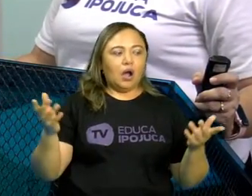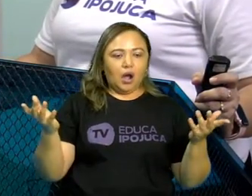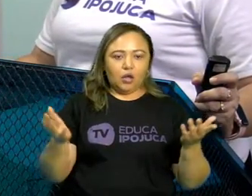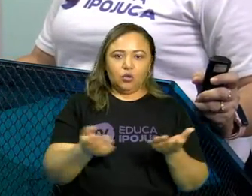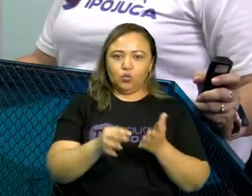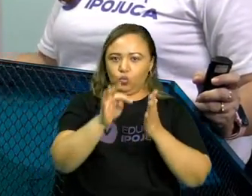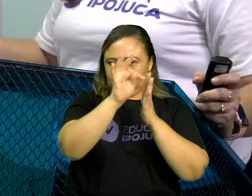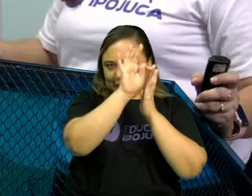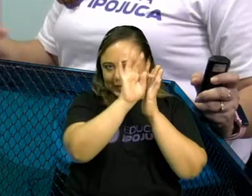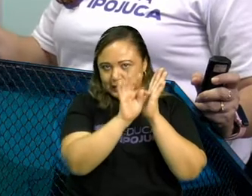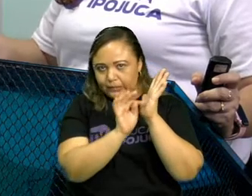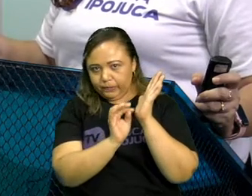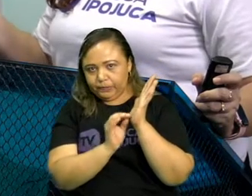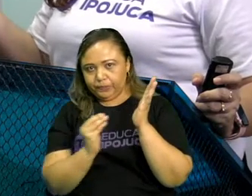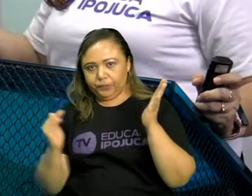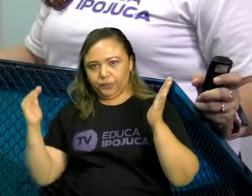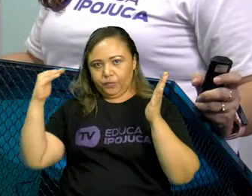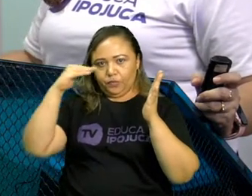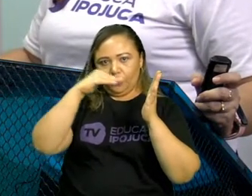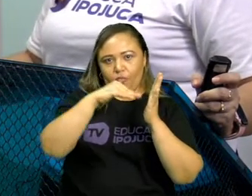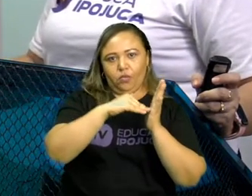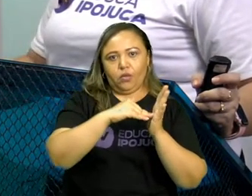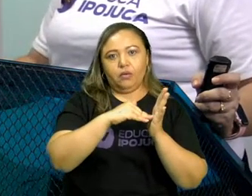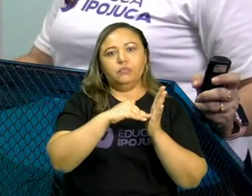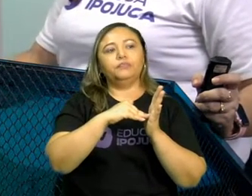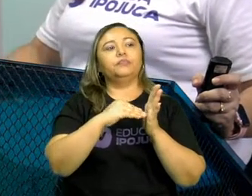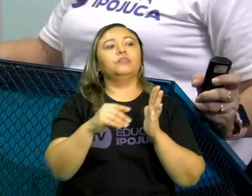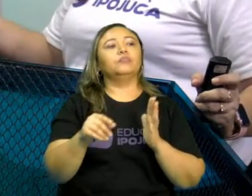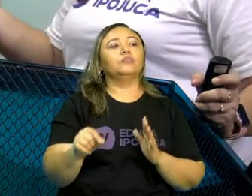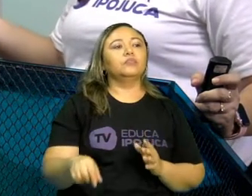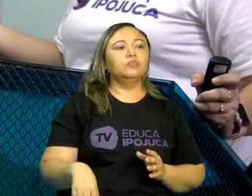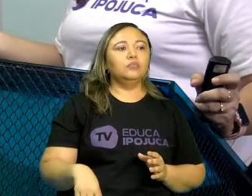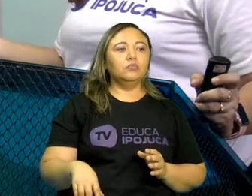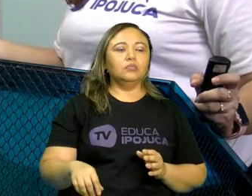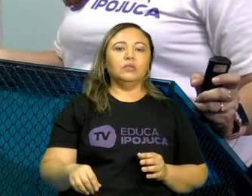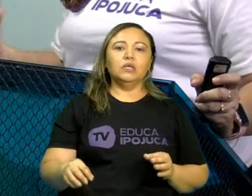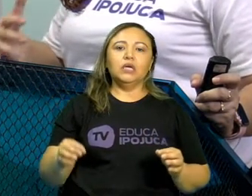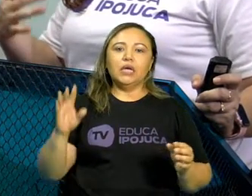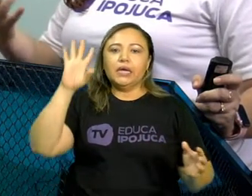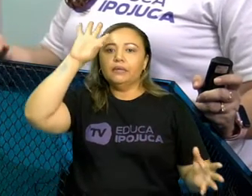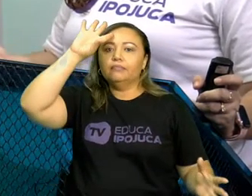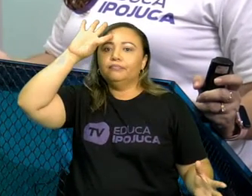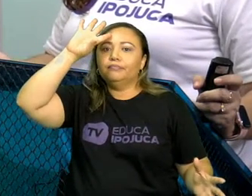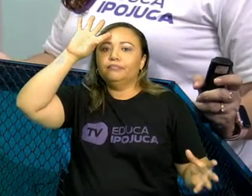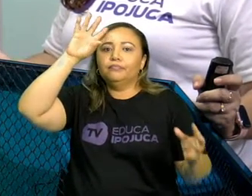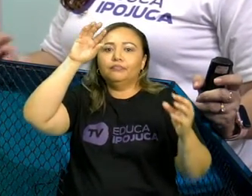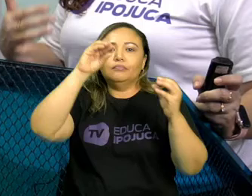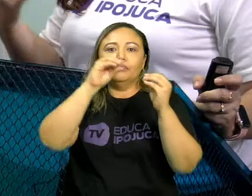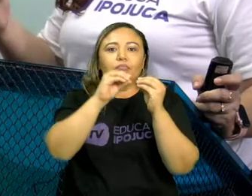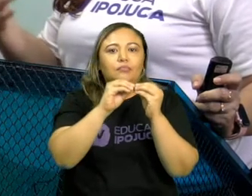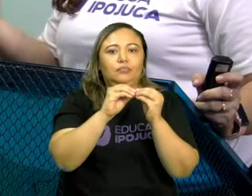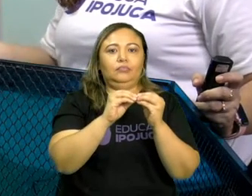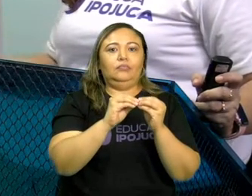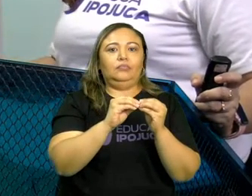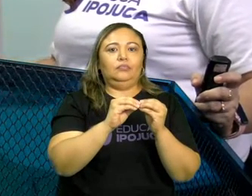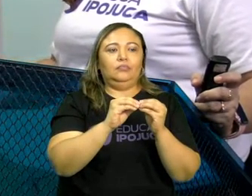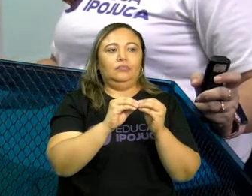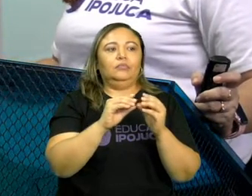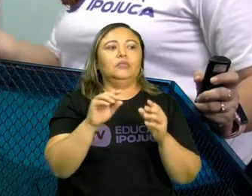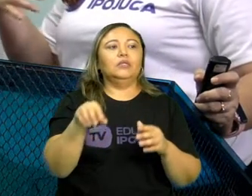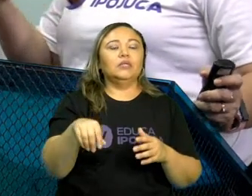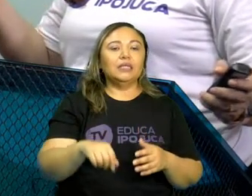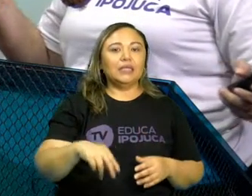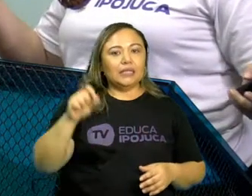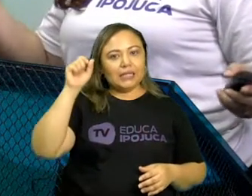final do texto, que também faz parte do corpo do texto, uma síntese, um resumo da ideia do autor